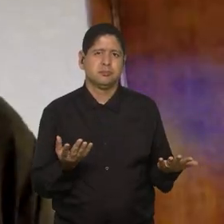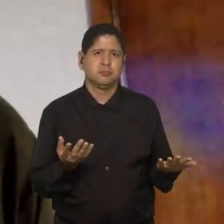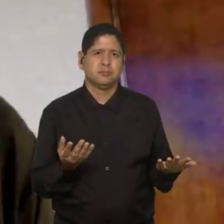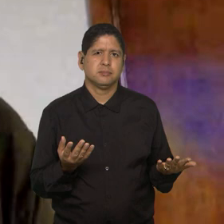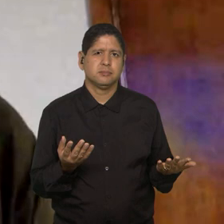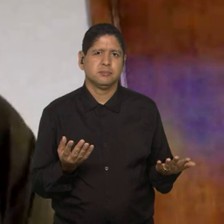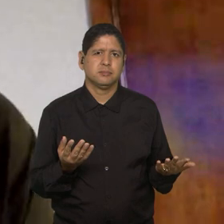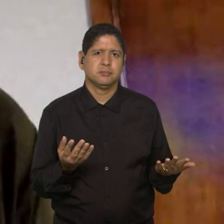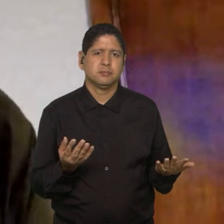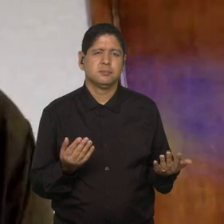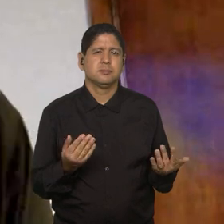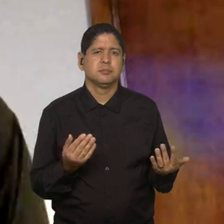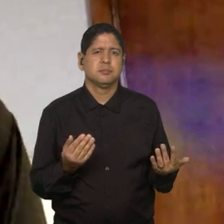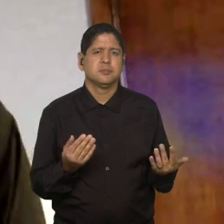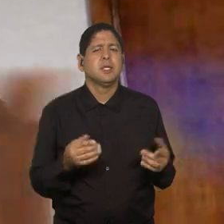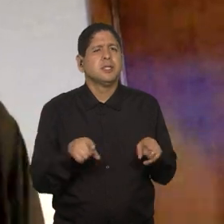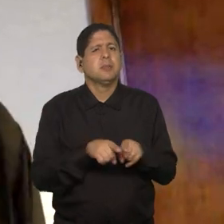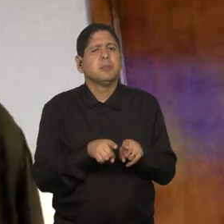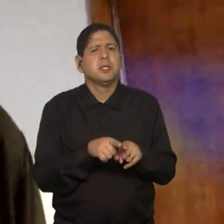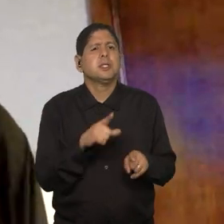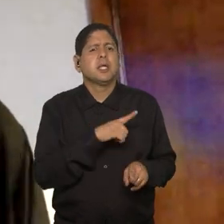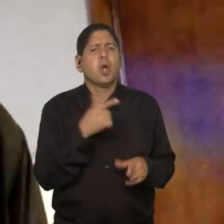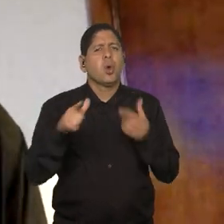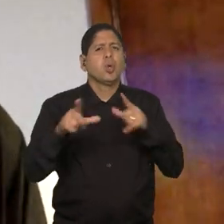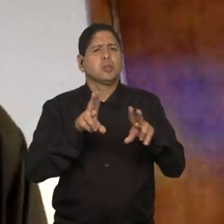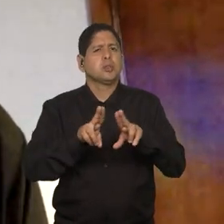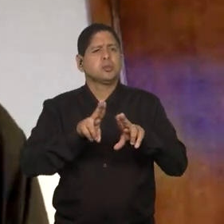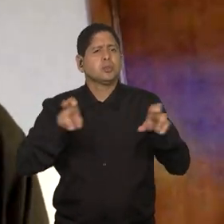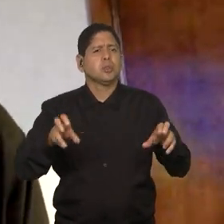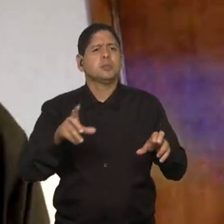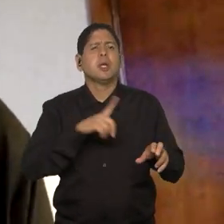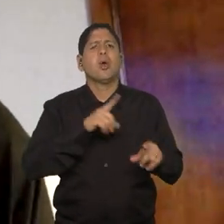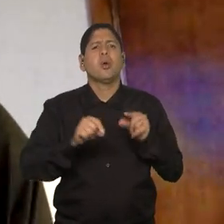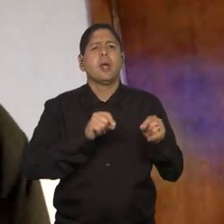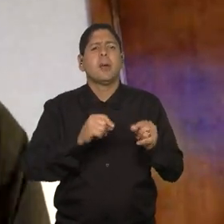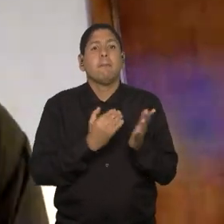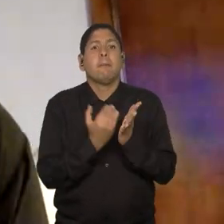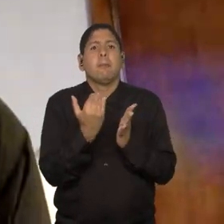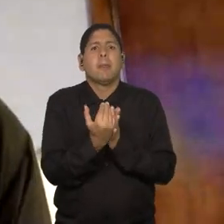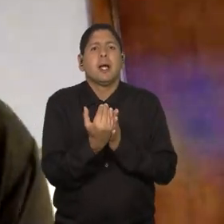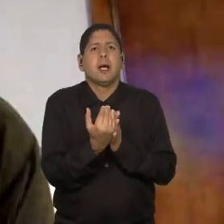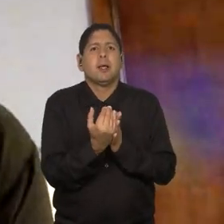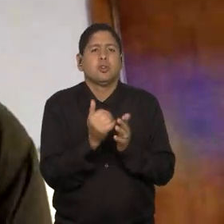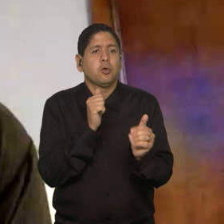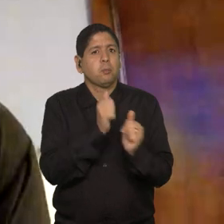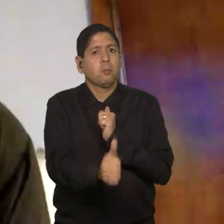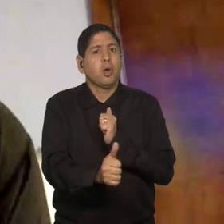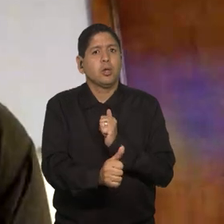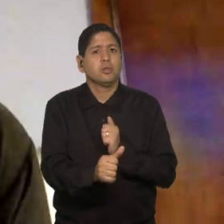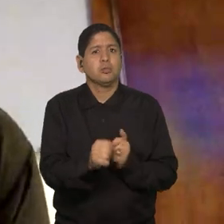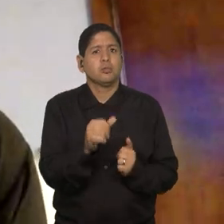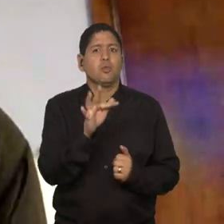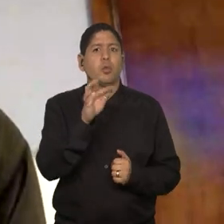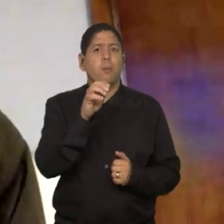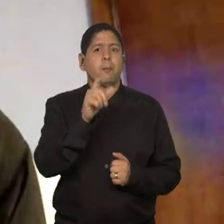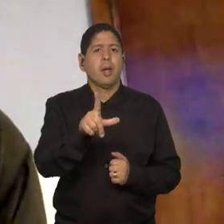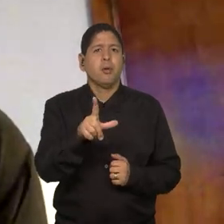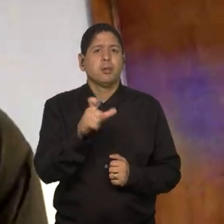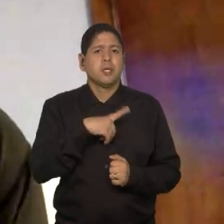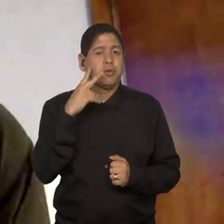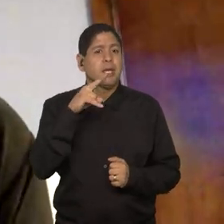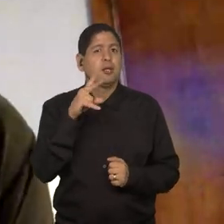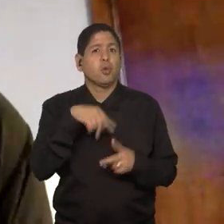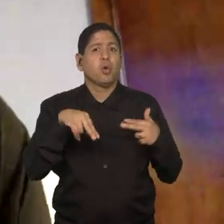Então, e tem também as outras questões que são, que vão além do que é o esporte formal, que é o que é